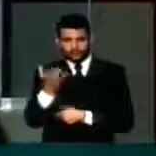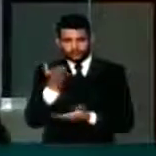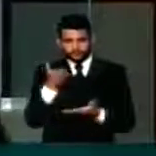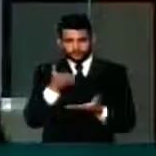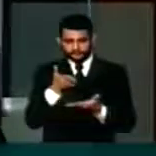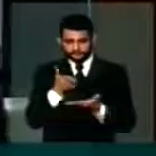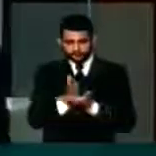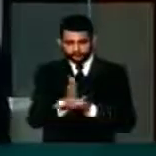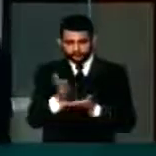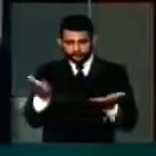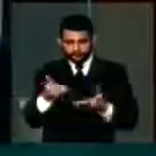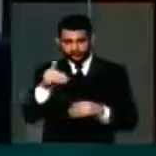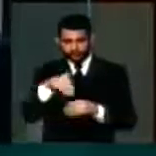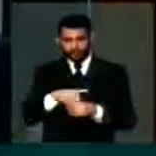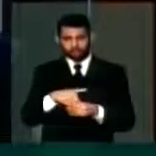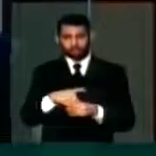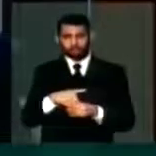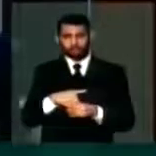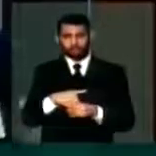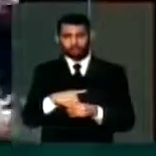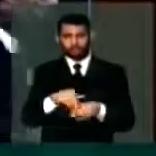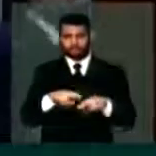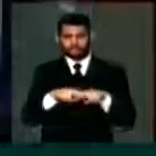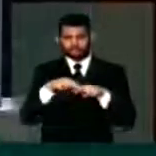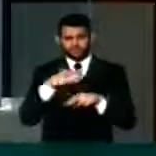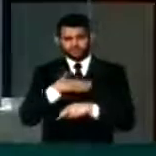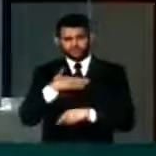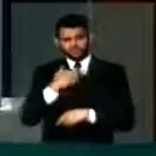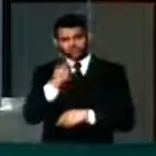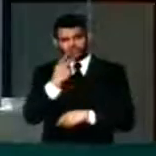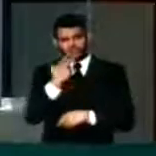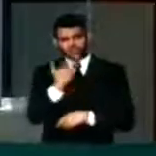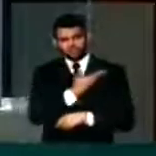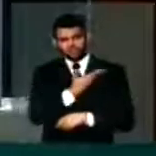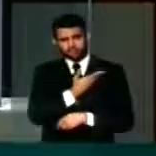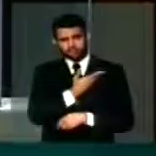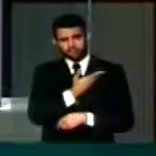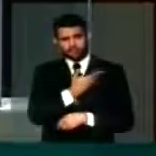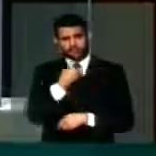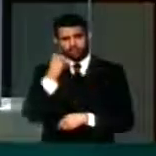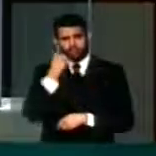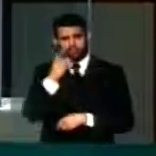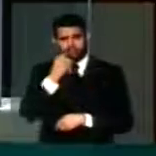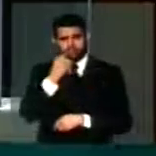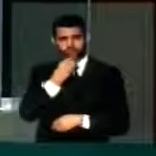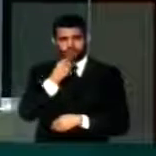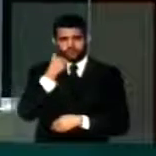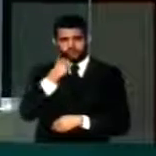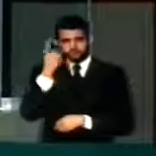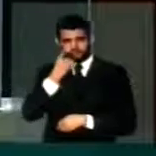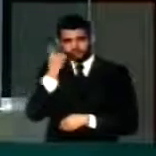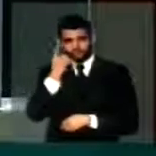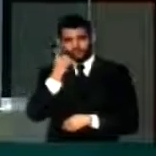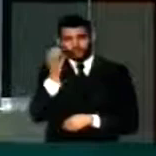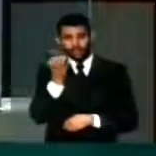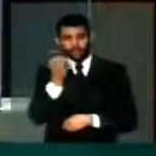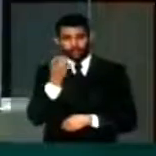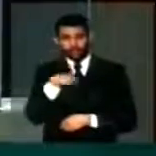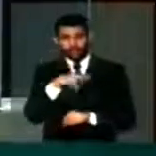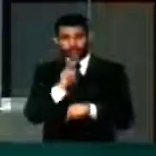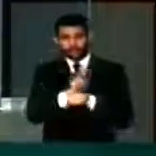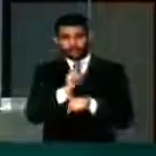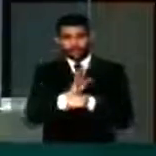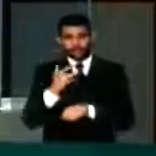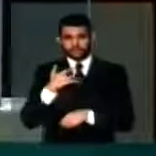quer votar aqui por cento. E eu quero dizer aos companheiros e companheiras, e aos deputados e deputadas, que quem